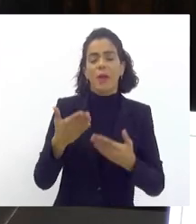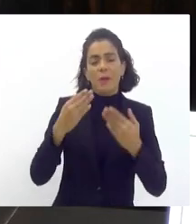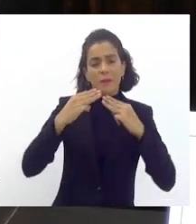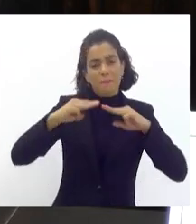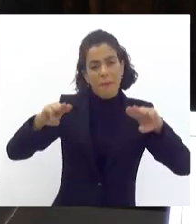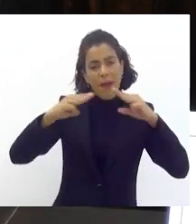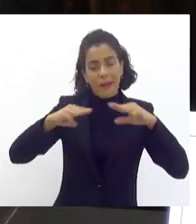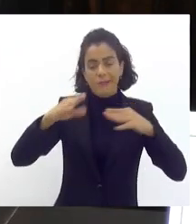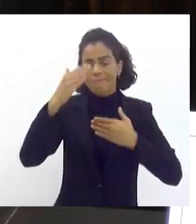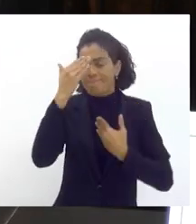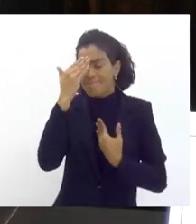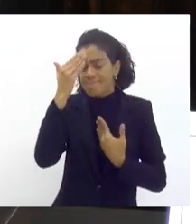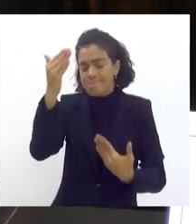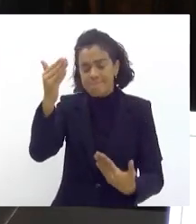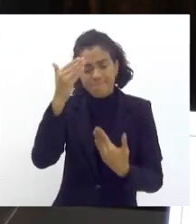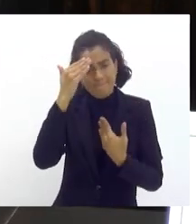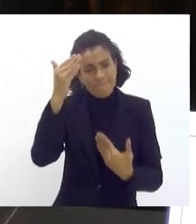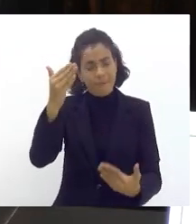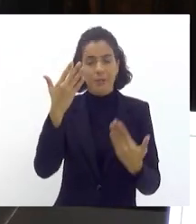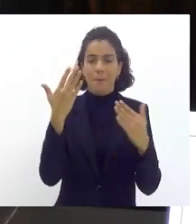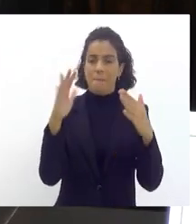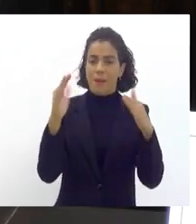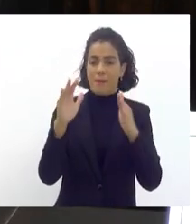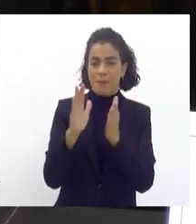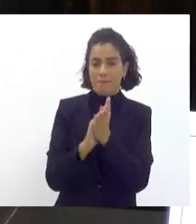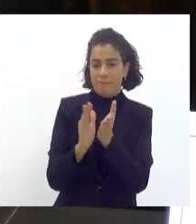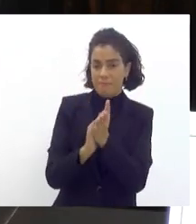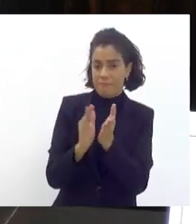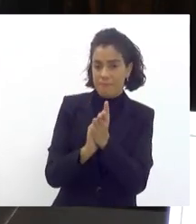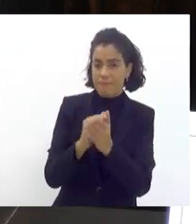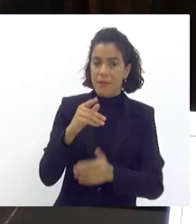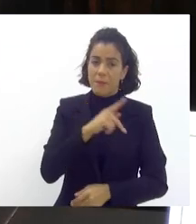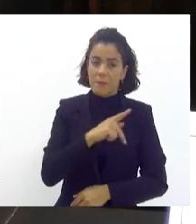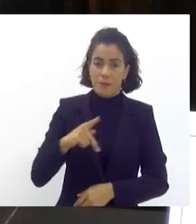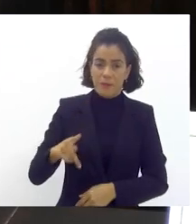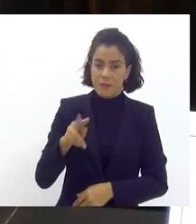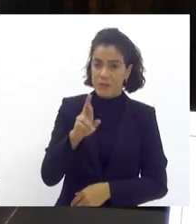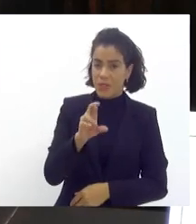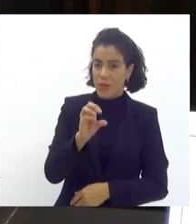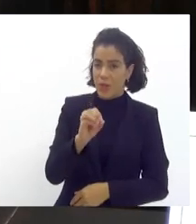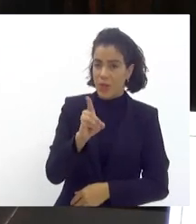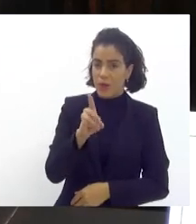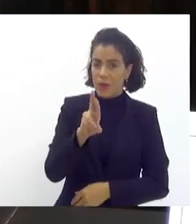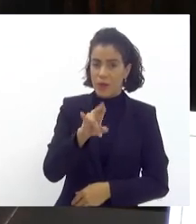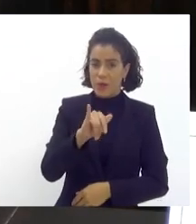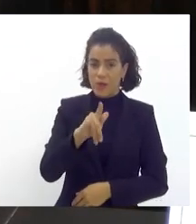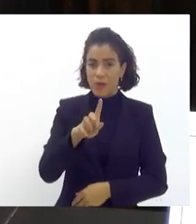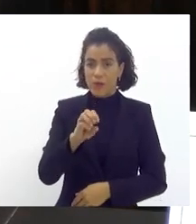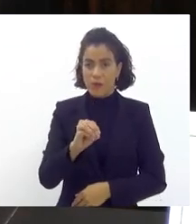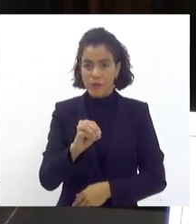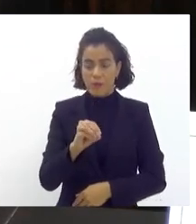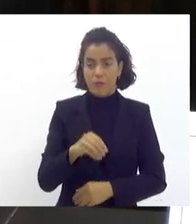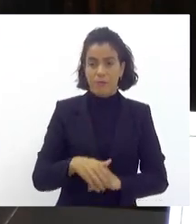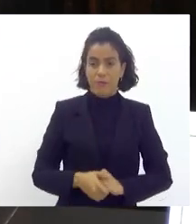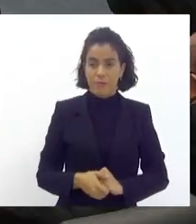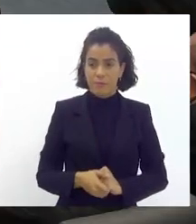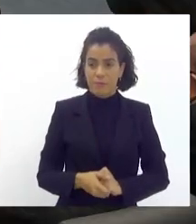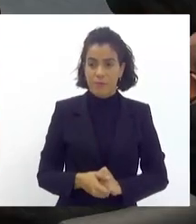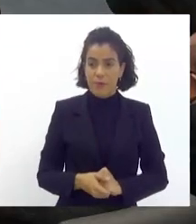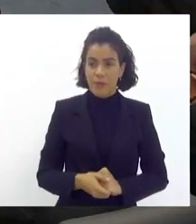uma ótima audiência pública e parabenizar deputado Rodrigo Amorim pela condução dessa manhã de hoje obrigado